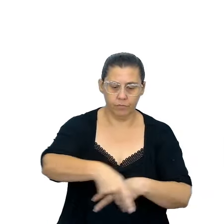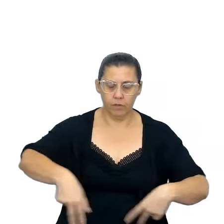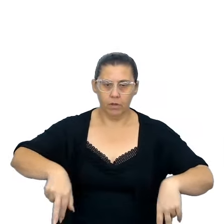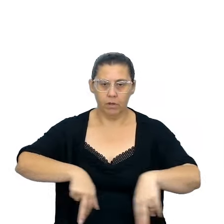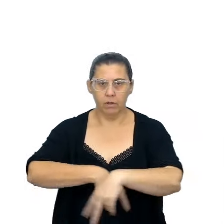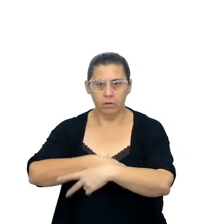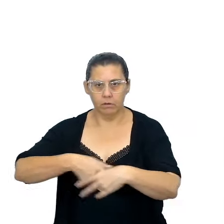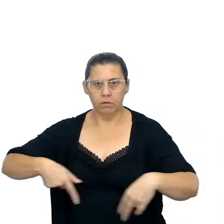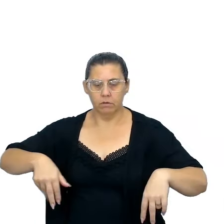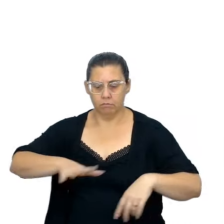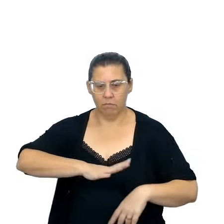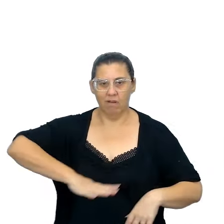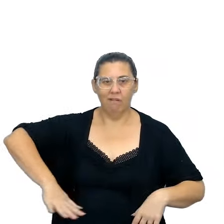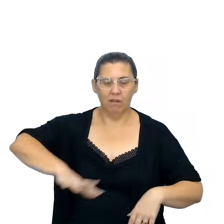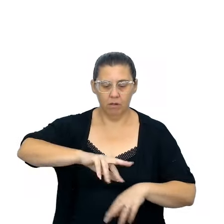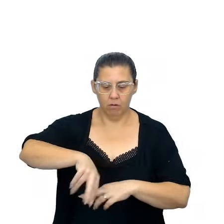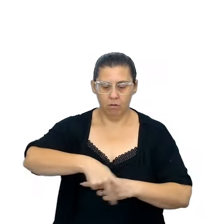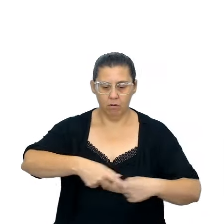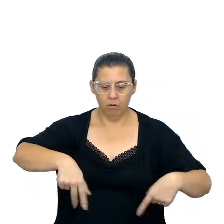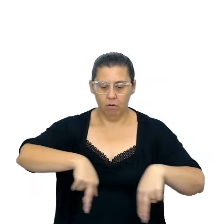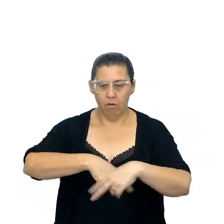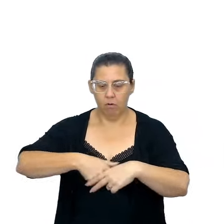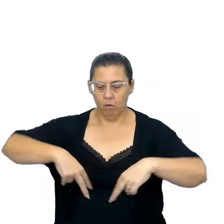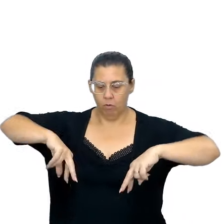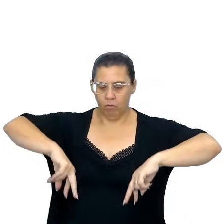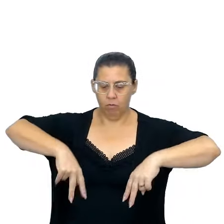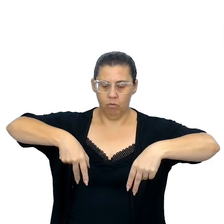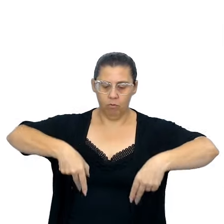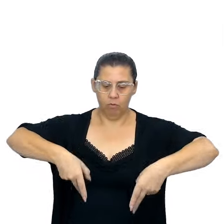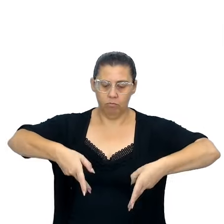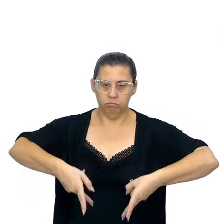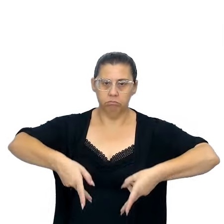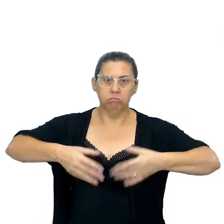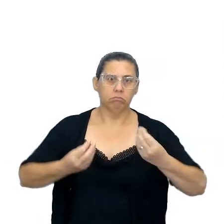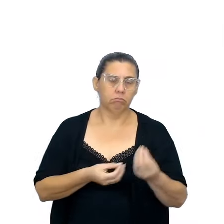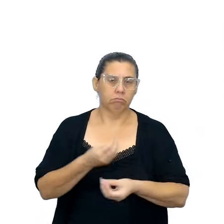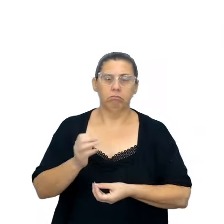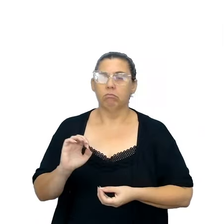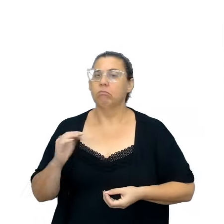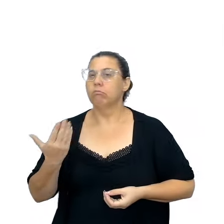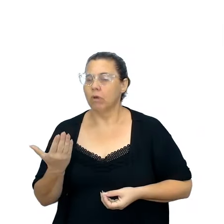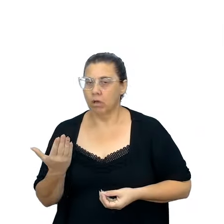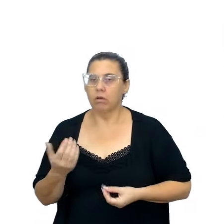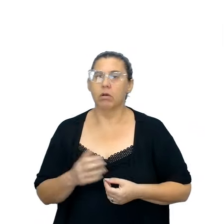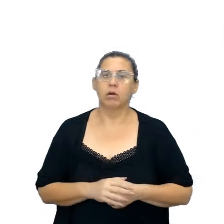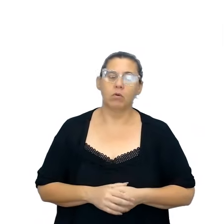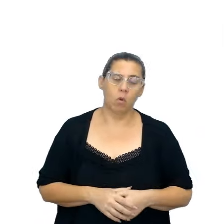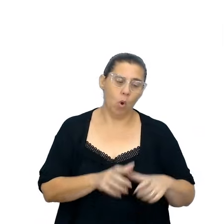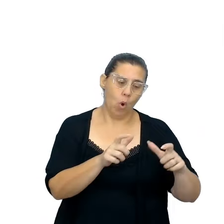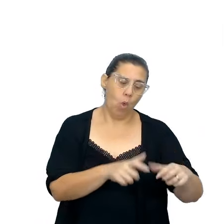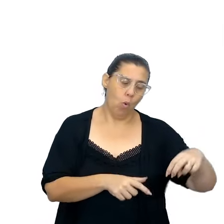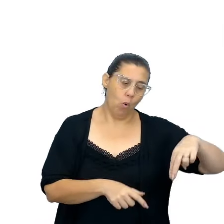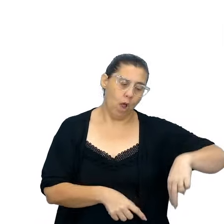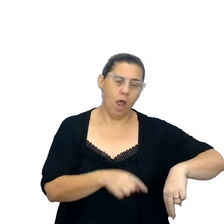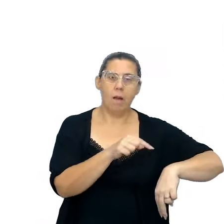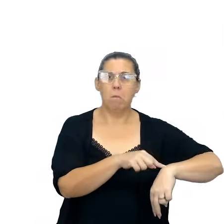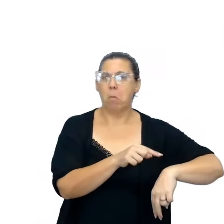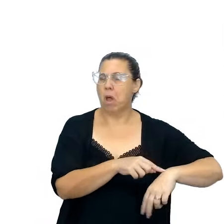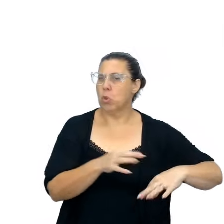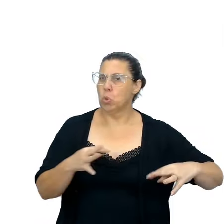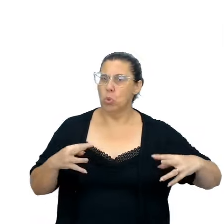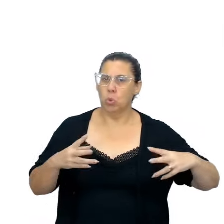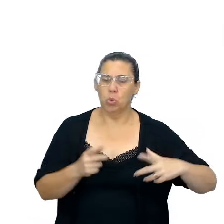os movimentos, os gestos, as posições, ou indicam o personagem que fala, o lugar, o momento, etc.